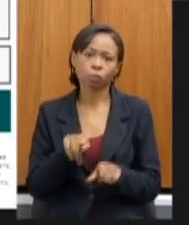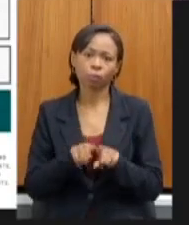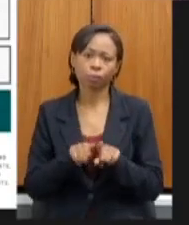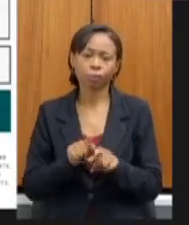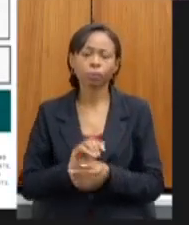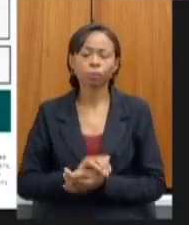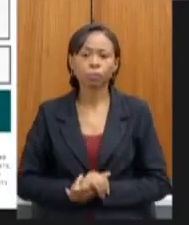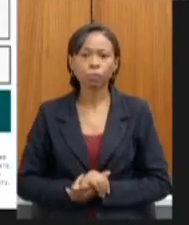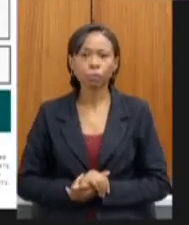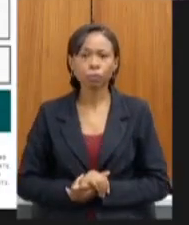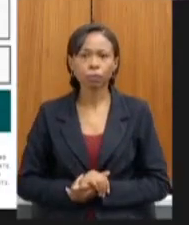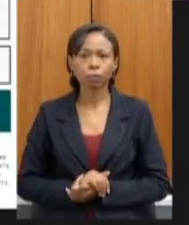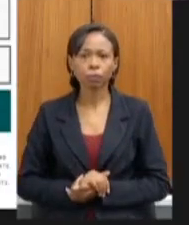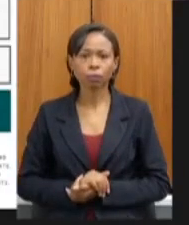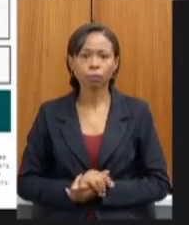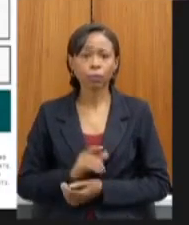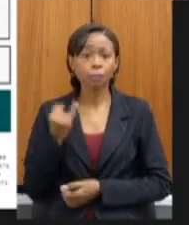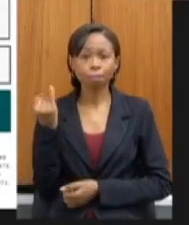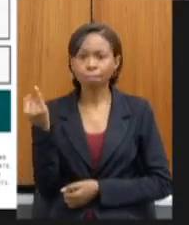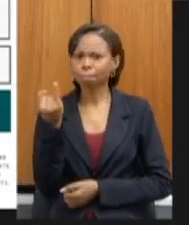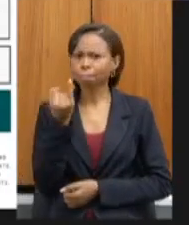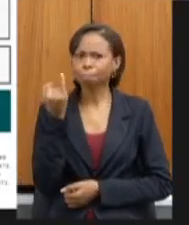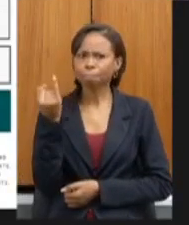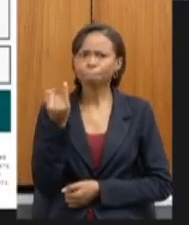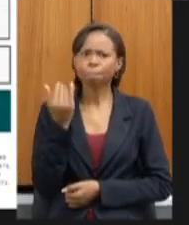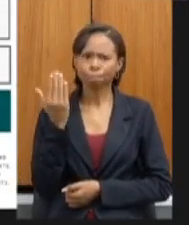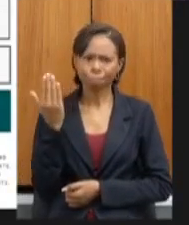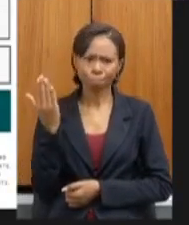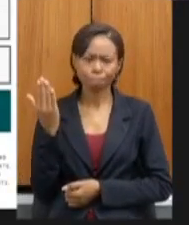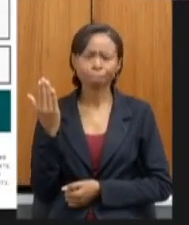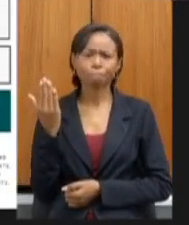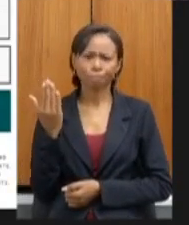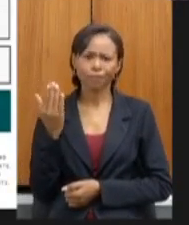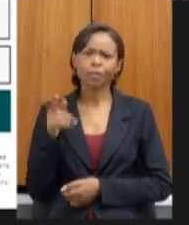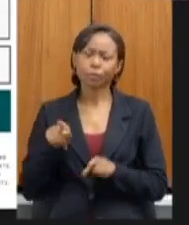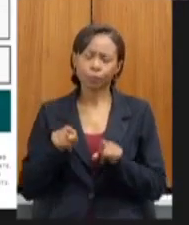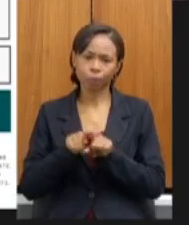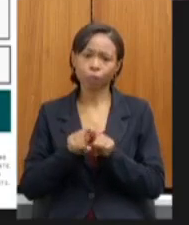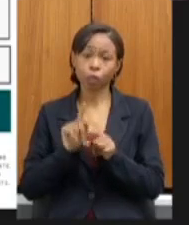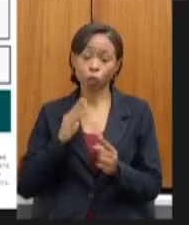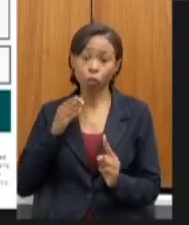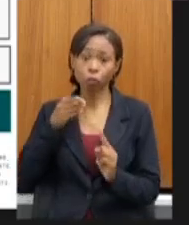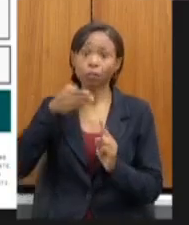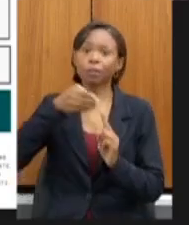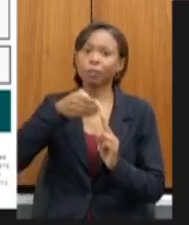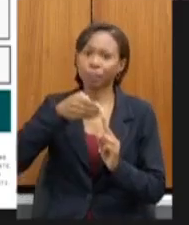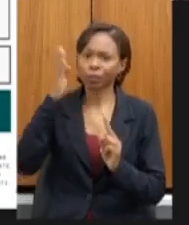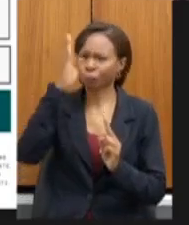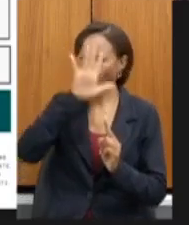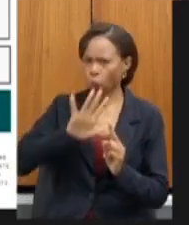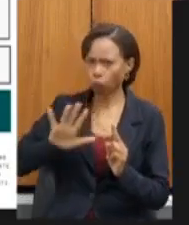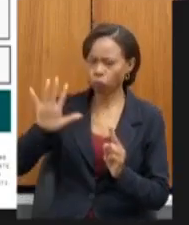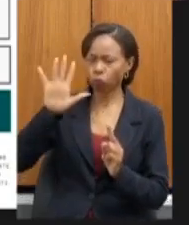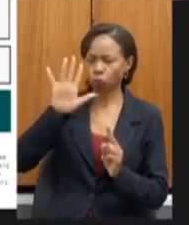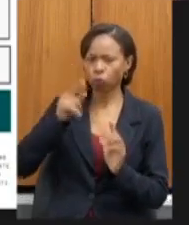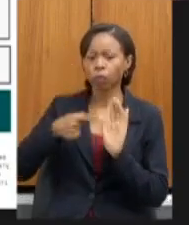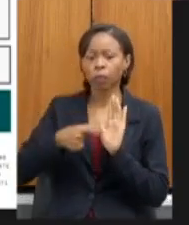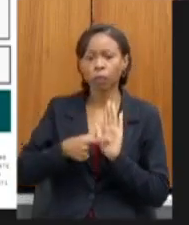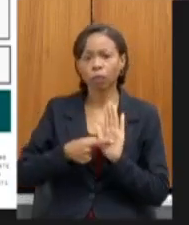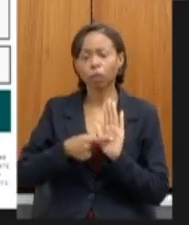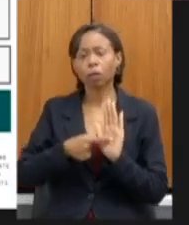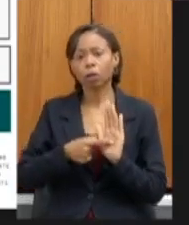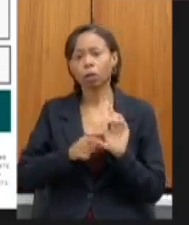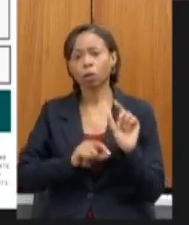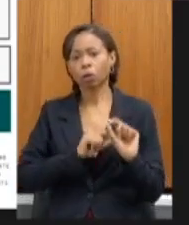um ponto extremamente importante que nos faz também ser referência no Brasil é a transmissão que fazemos